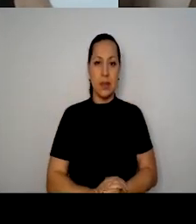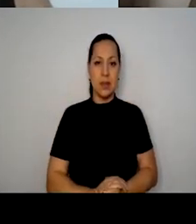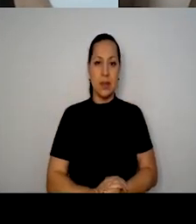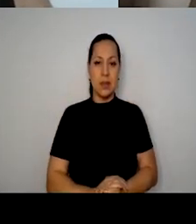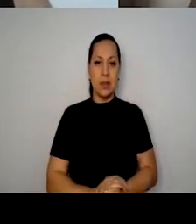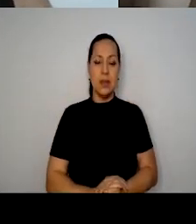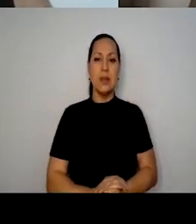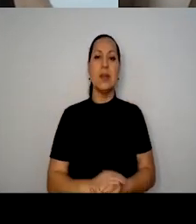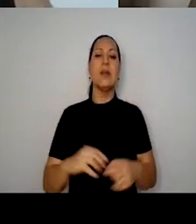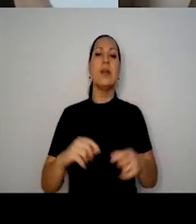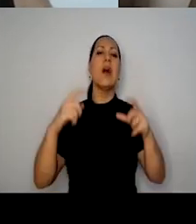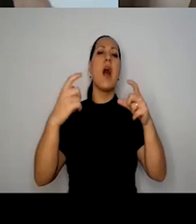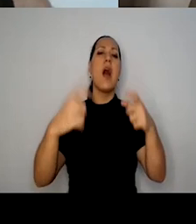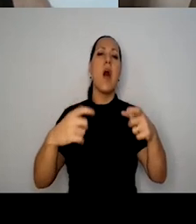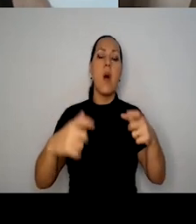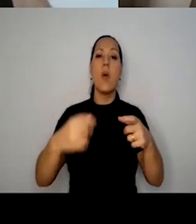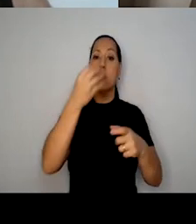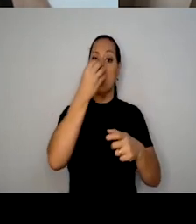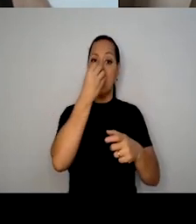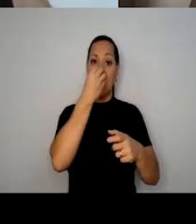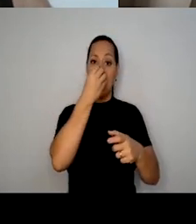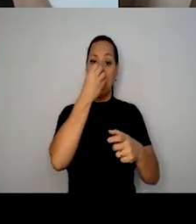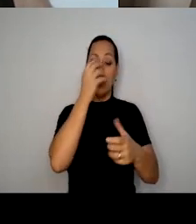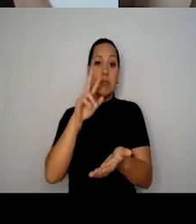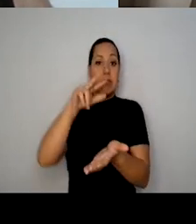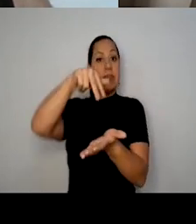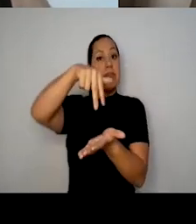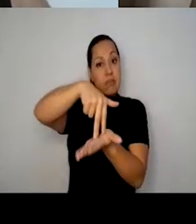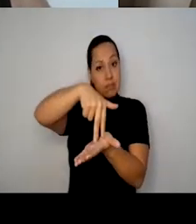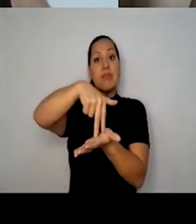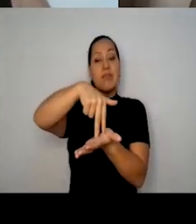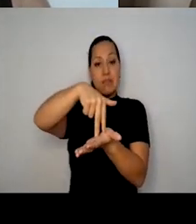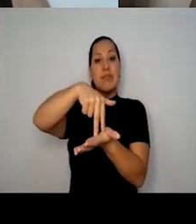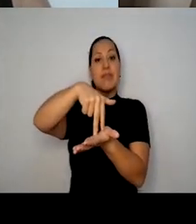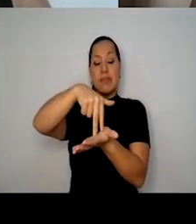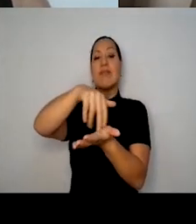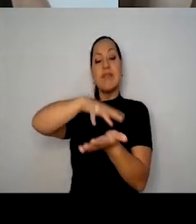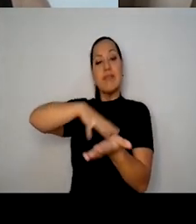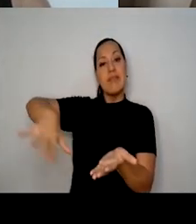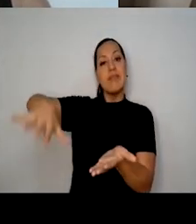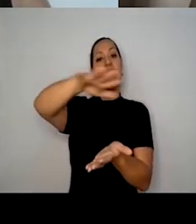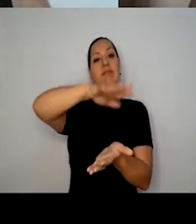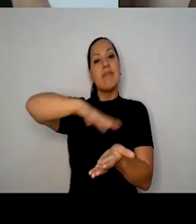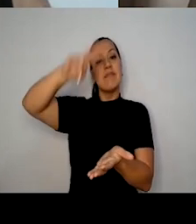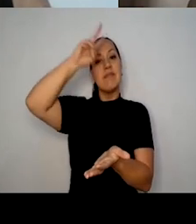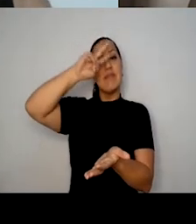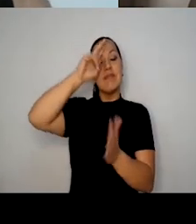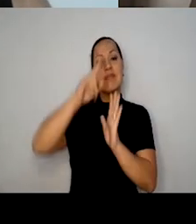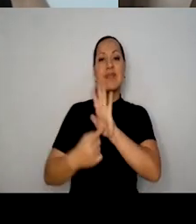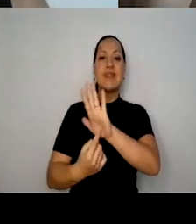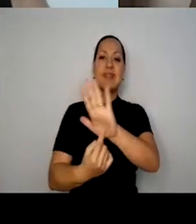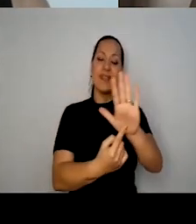aonde o palhaço ocupa e tem uma longa história, uma longa trajetória, maravilhosa,